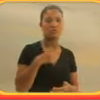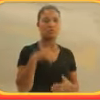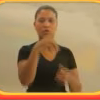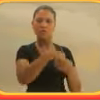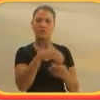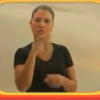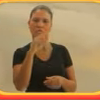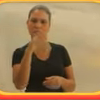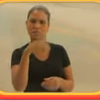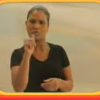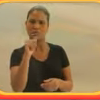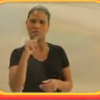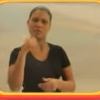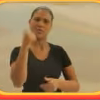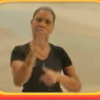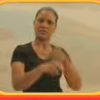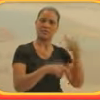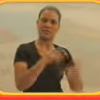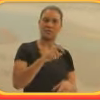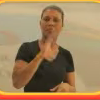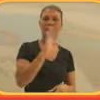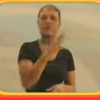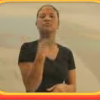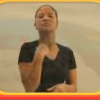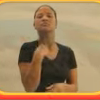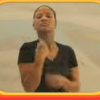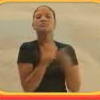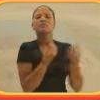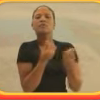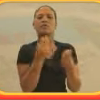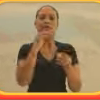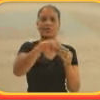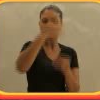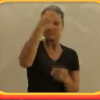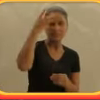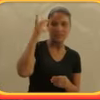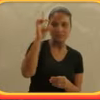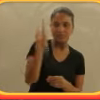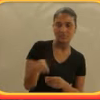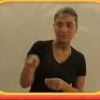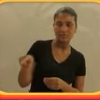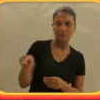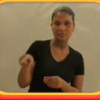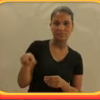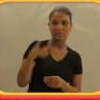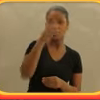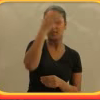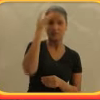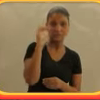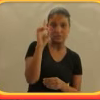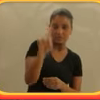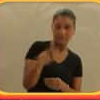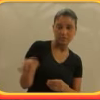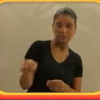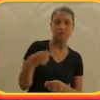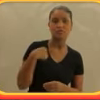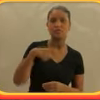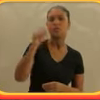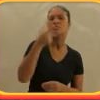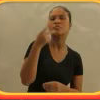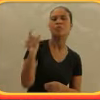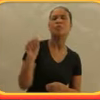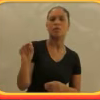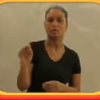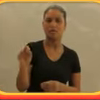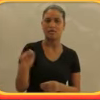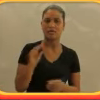ganhei uma coluna impressa dentro do caderno cotidiano, eu tenho uma coluna quinzenal. Eu não digo que é uma coluna para falar apenas sobre